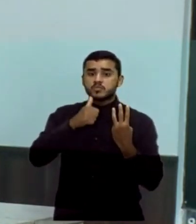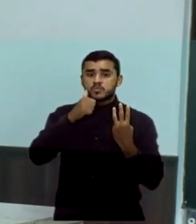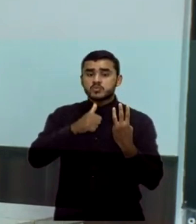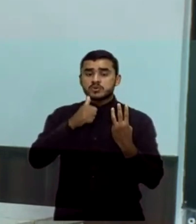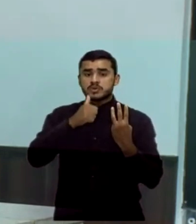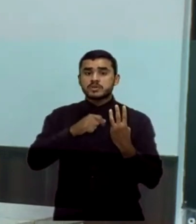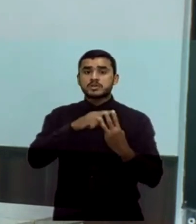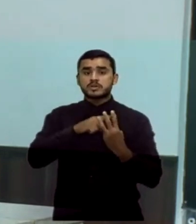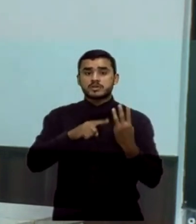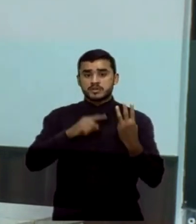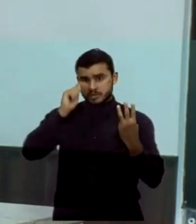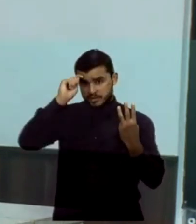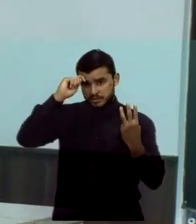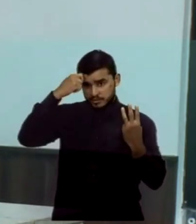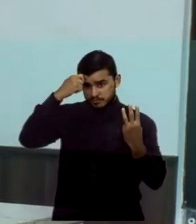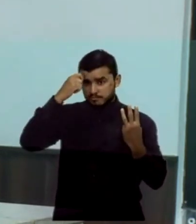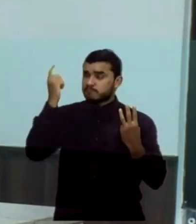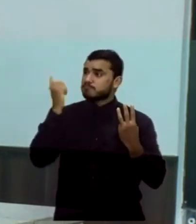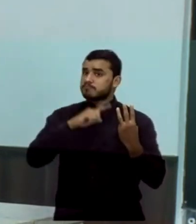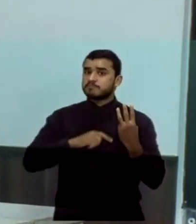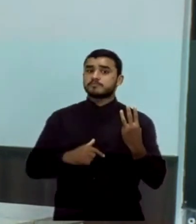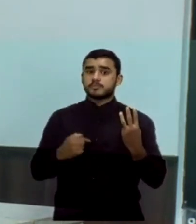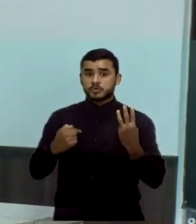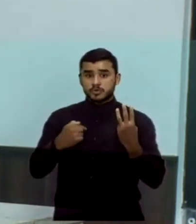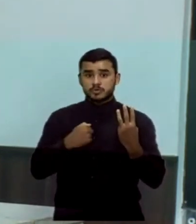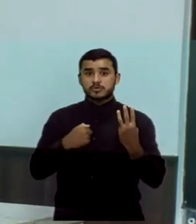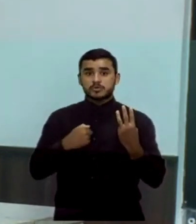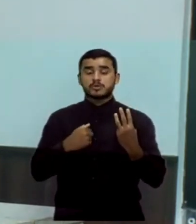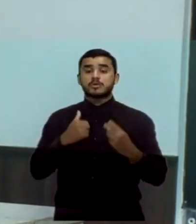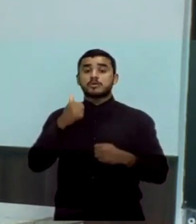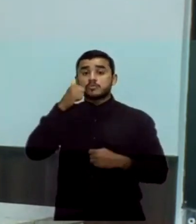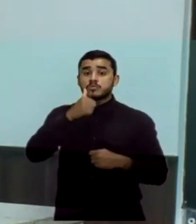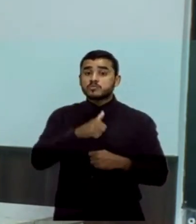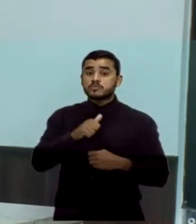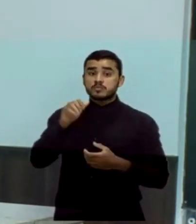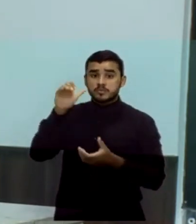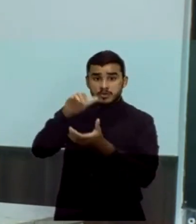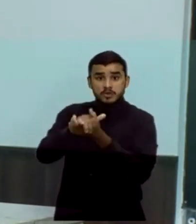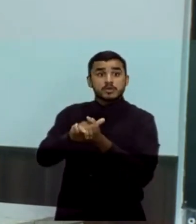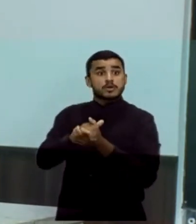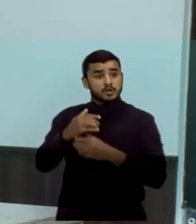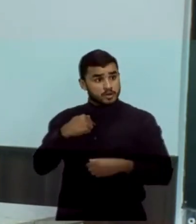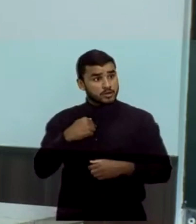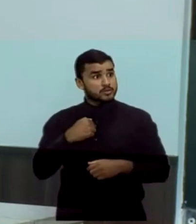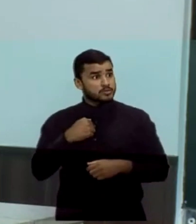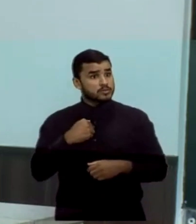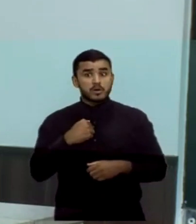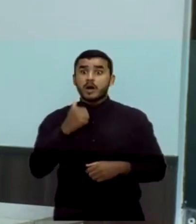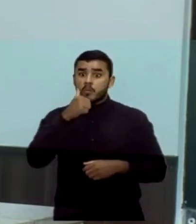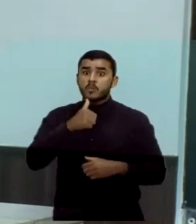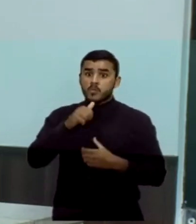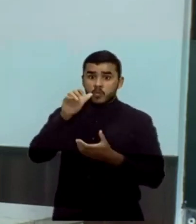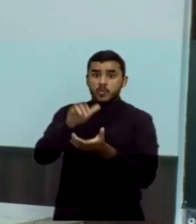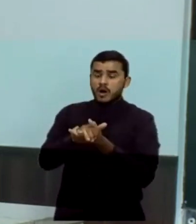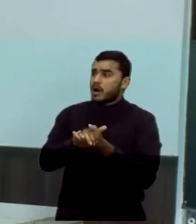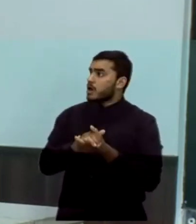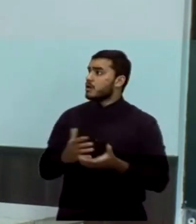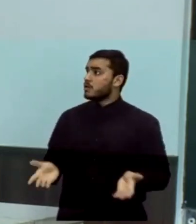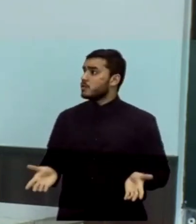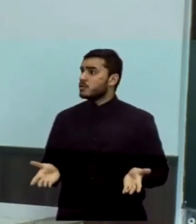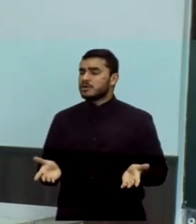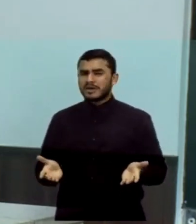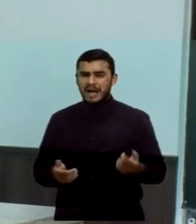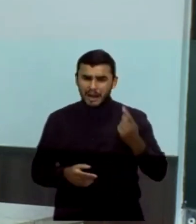coletiva. Eu sou casada com uma mulher e o Congresso Nacional